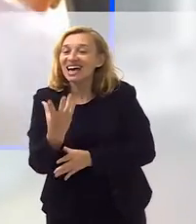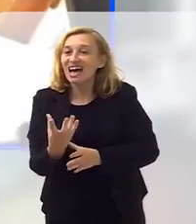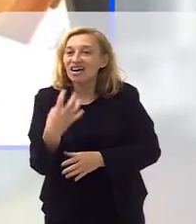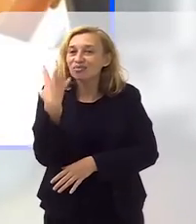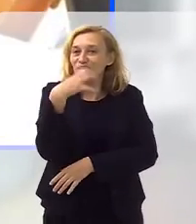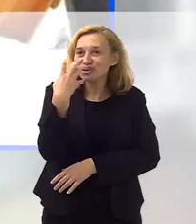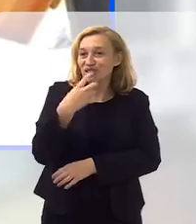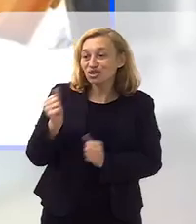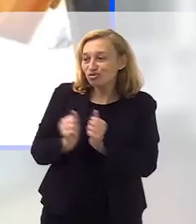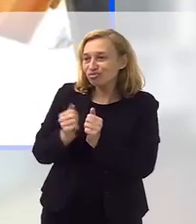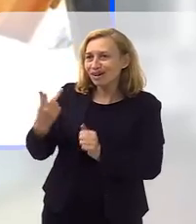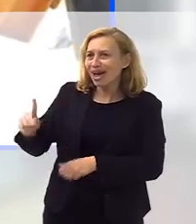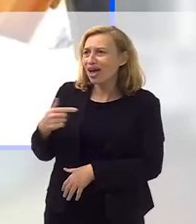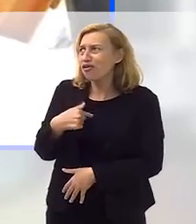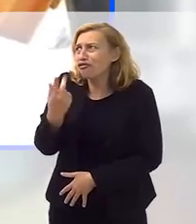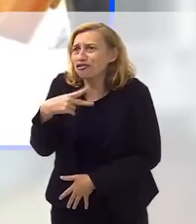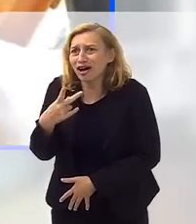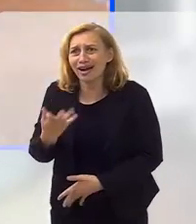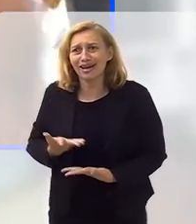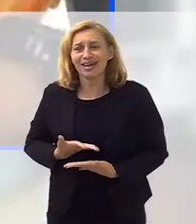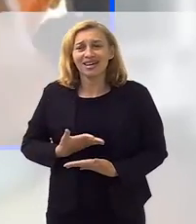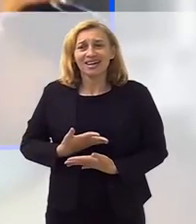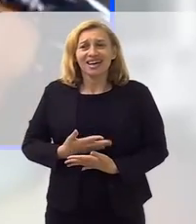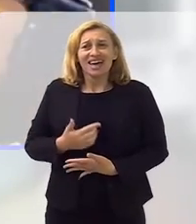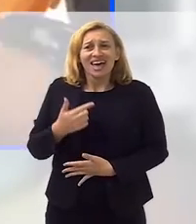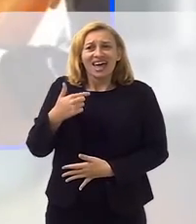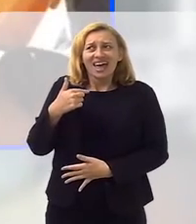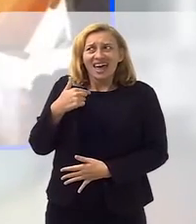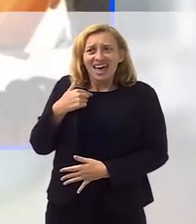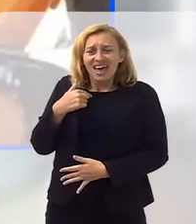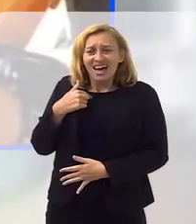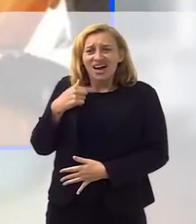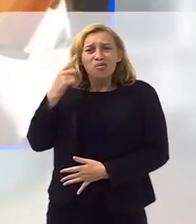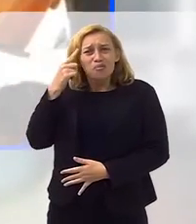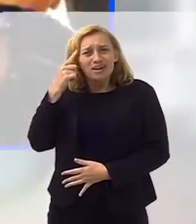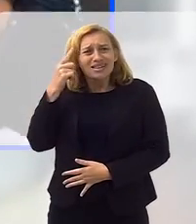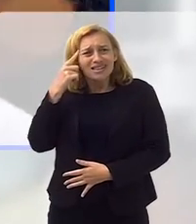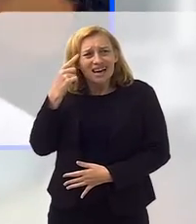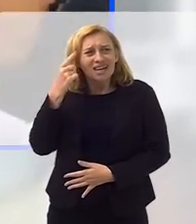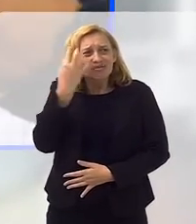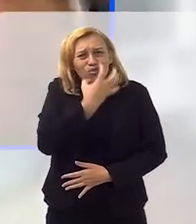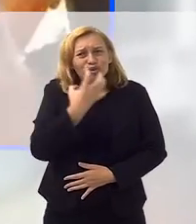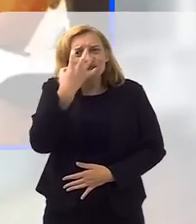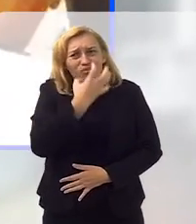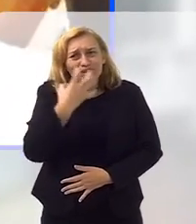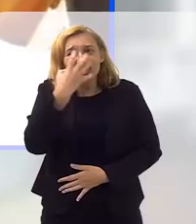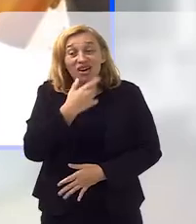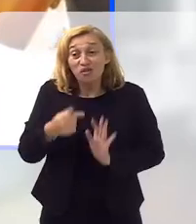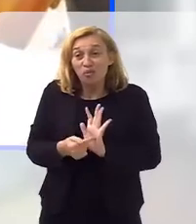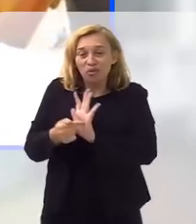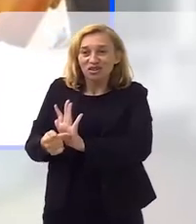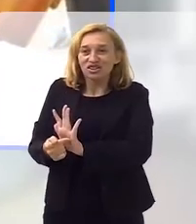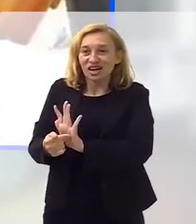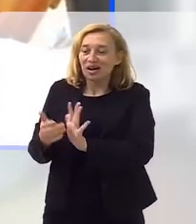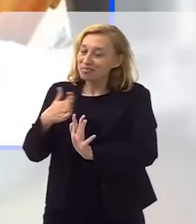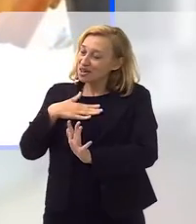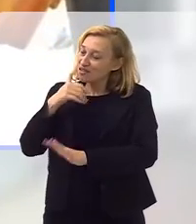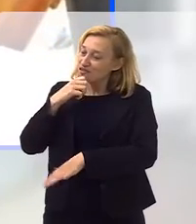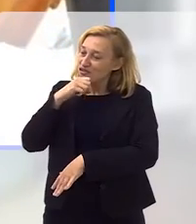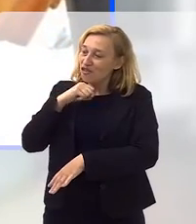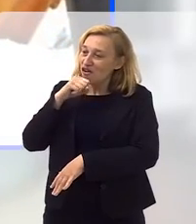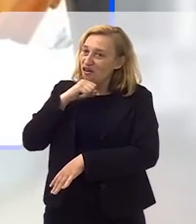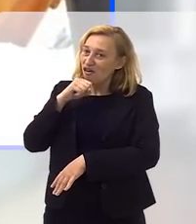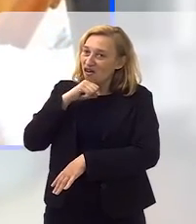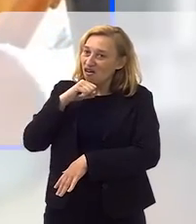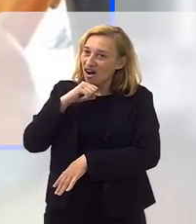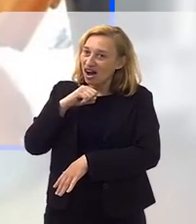compor com ela, eu falei, gente, eu dormi uma vez, eu falei, comecei a pensar em música, falei, vou mostrar uma coisa pra